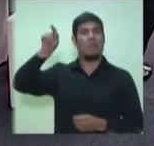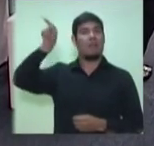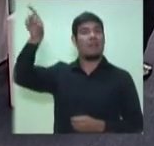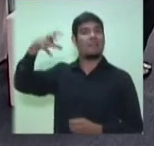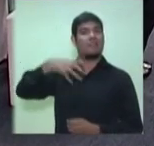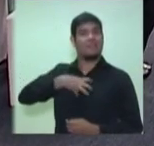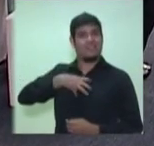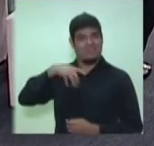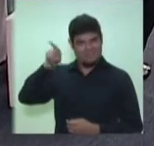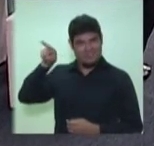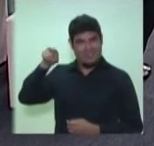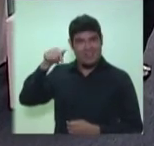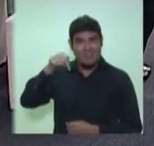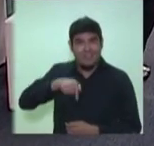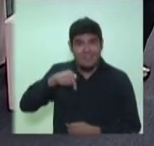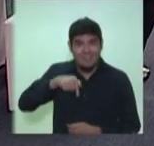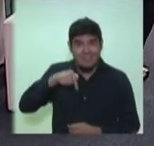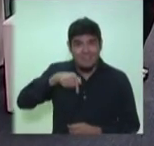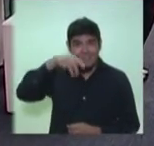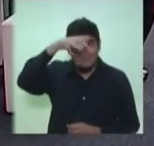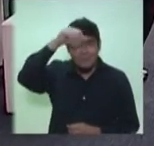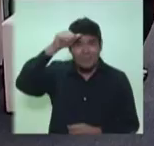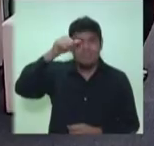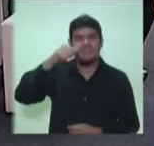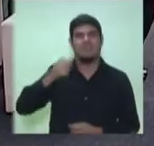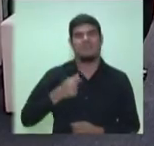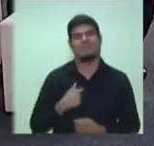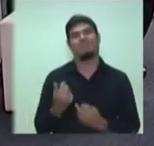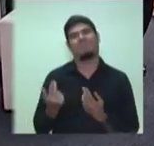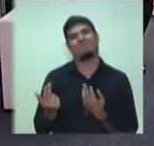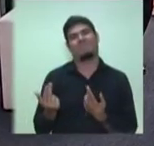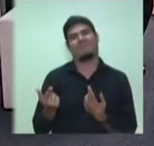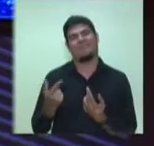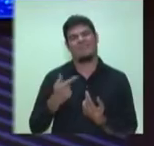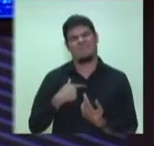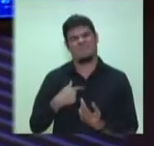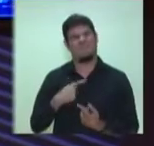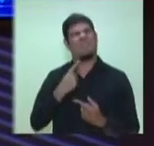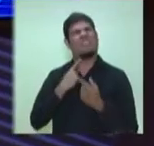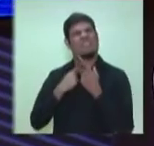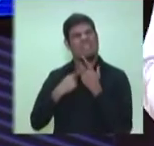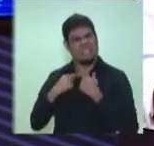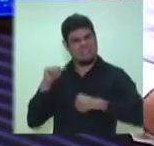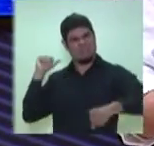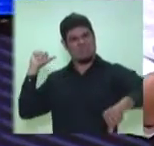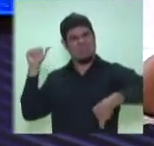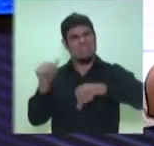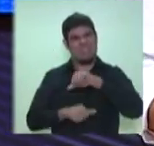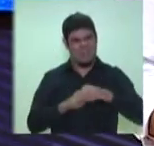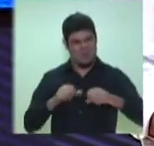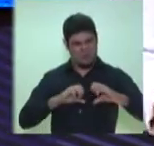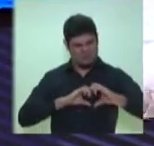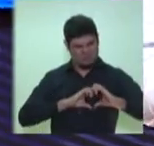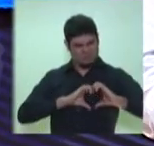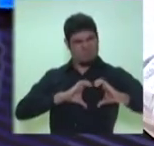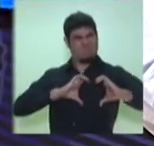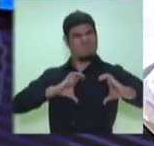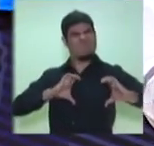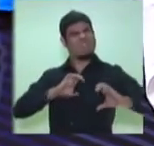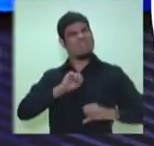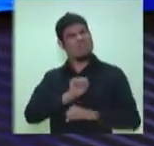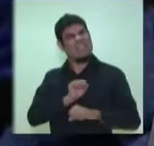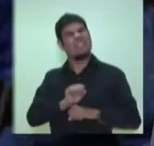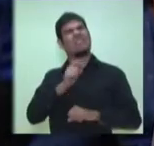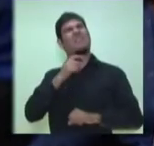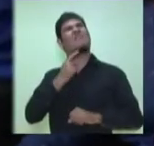cidade de Salvador. Aqui existe alguém com essa cara, com esse desejo de mudança, com esse coração cheio de esperança e cheio de